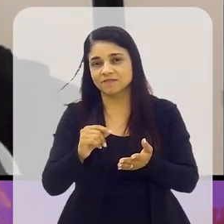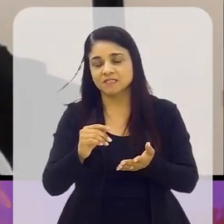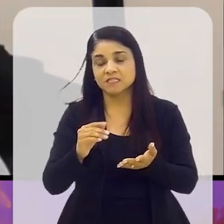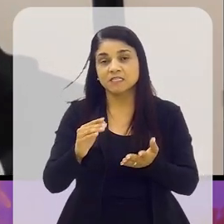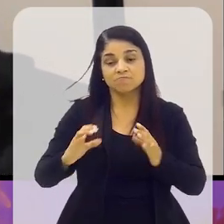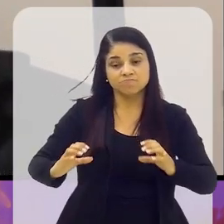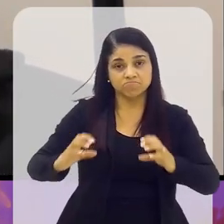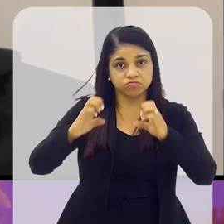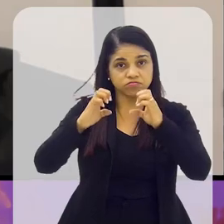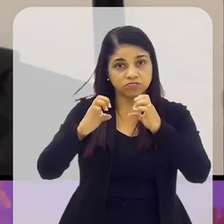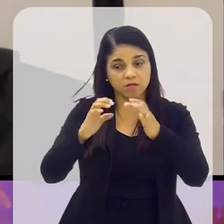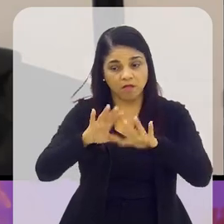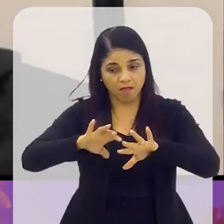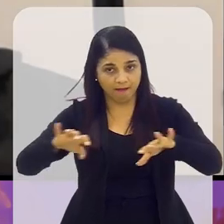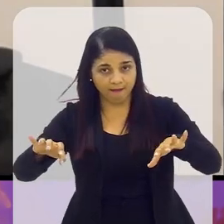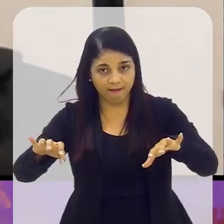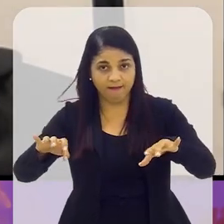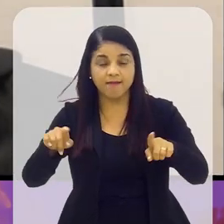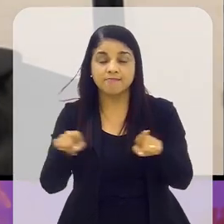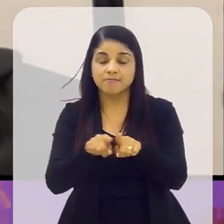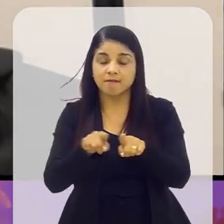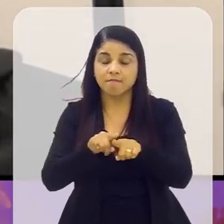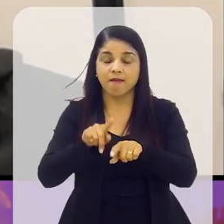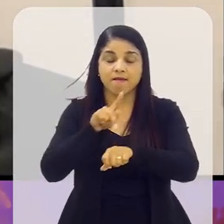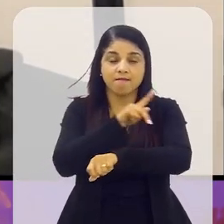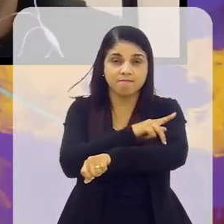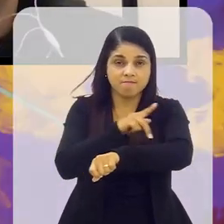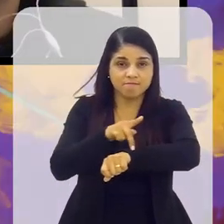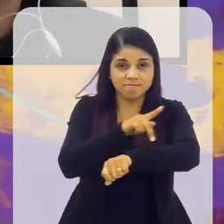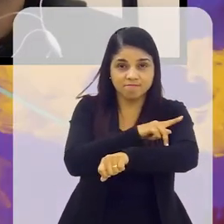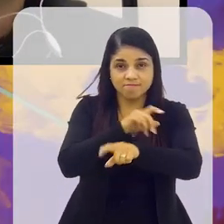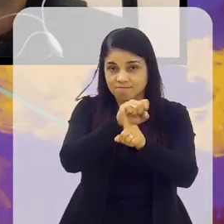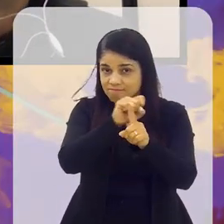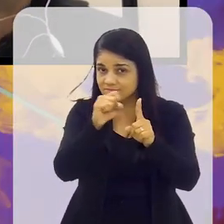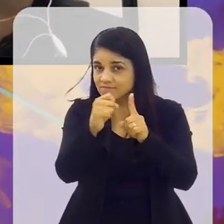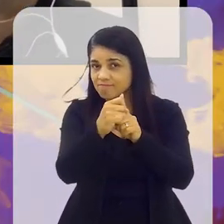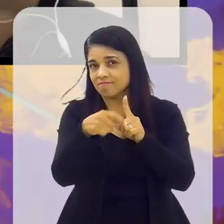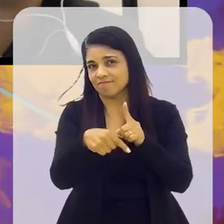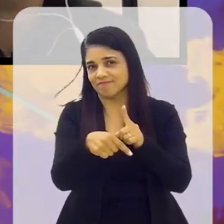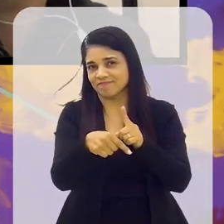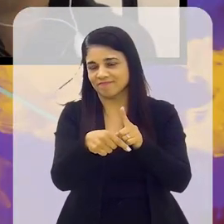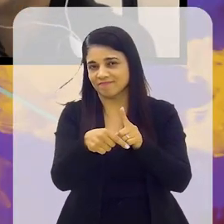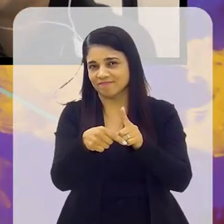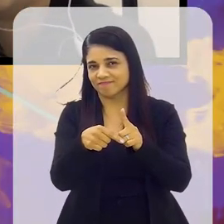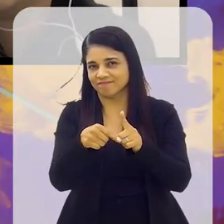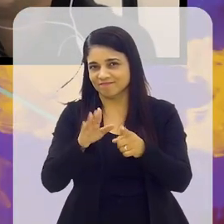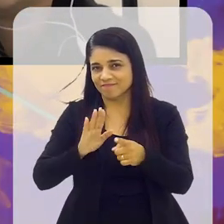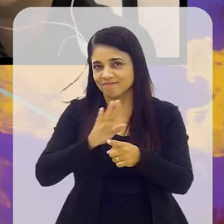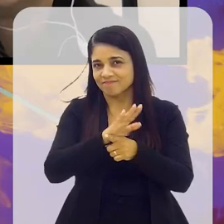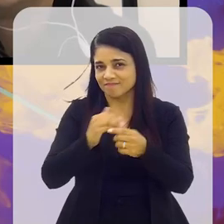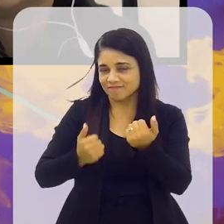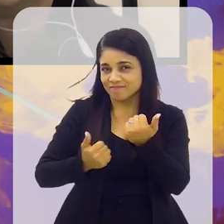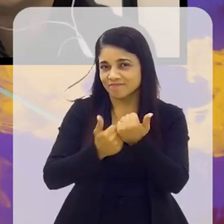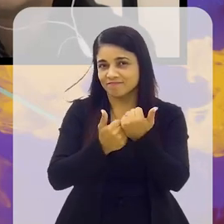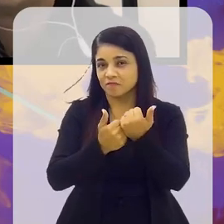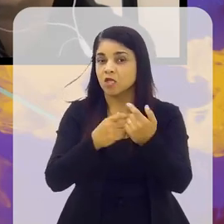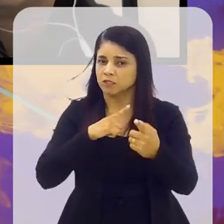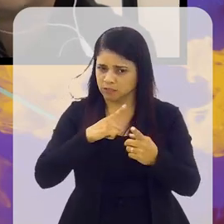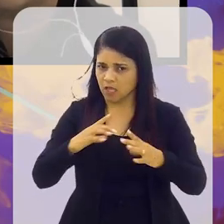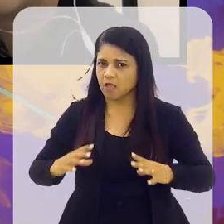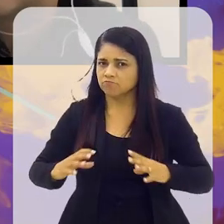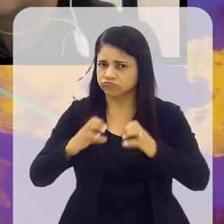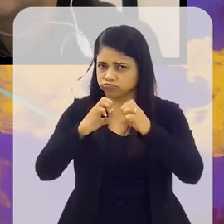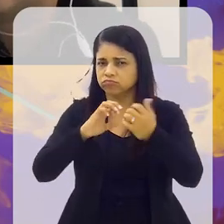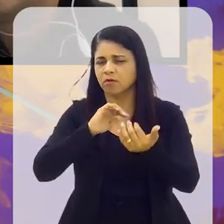conflitos, mas em medidas sociopedagógicas, tá certo? Eu não estou dizendo que o futebol alemão, hoje em dia, não tenha